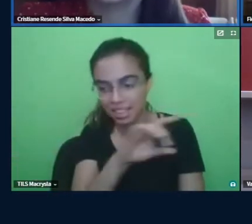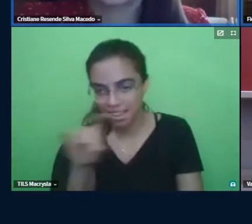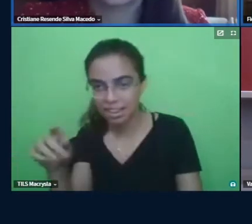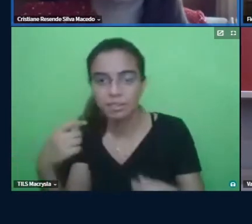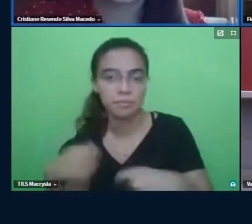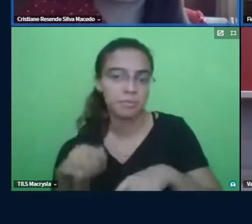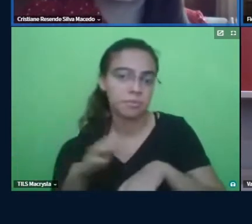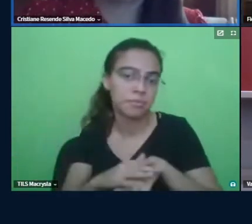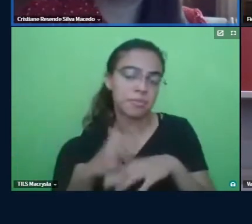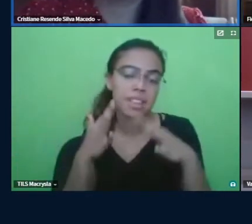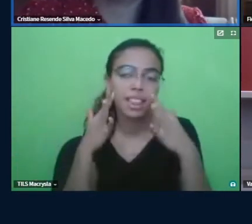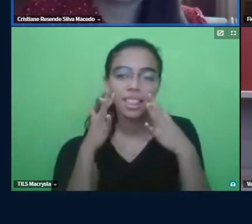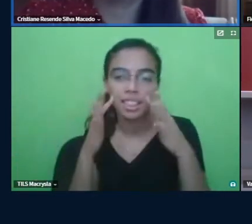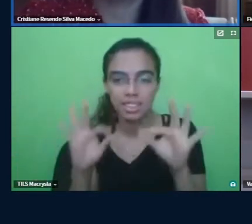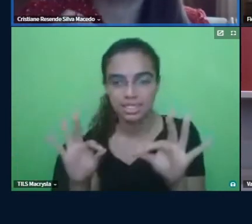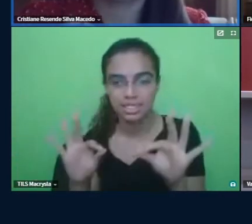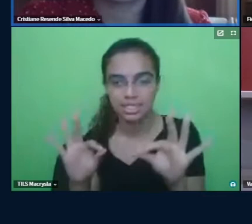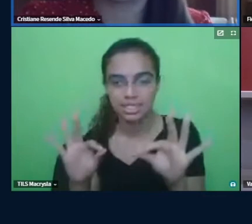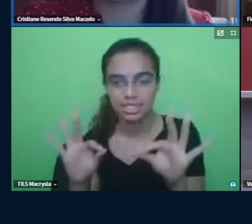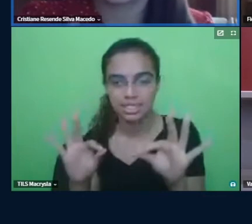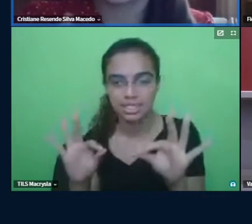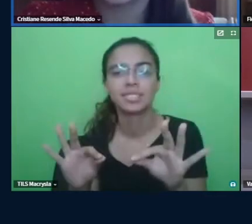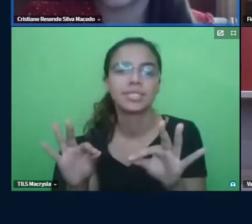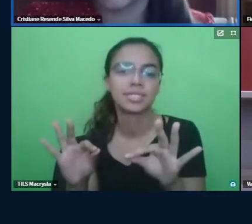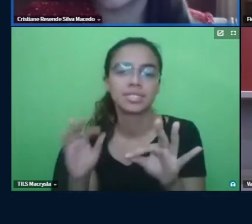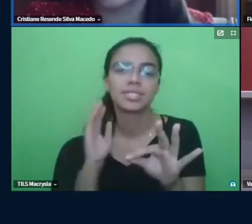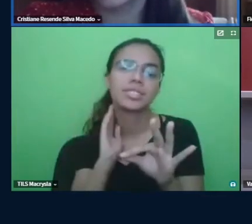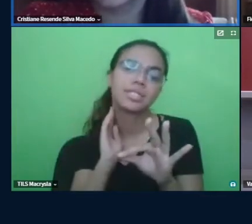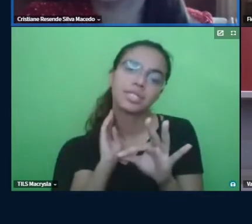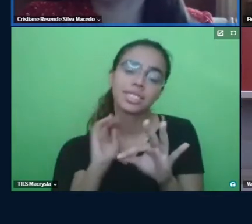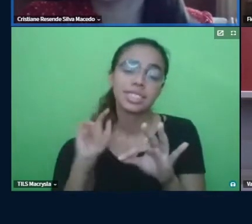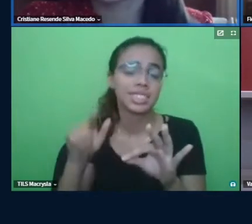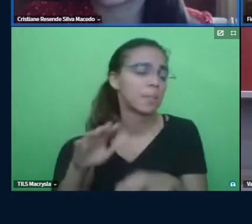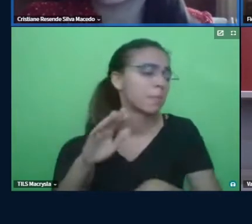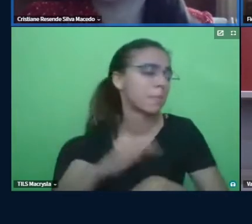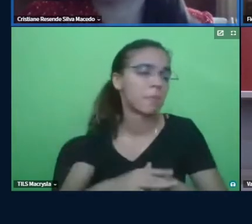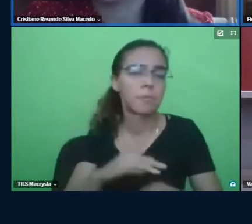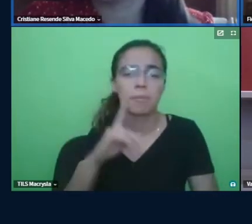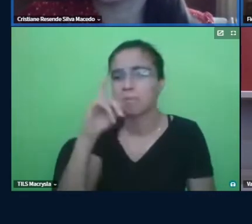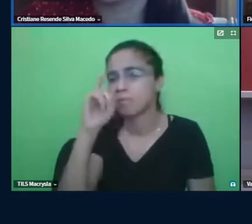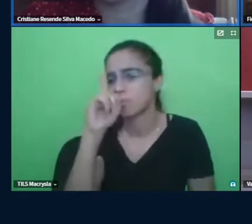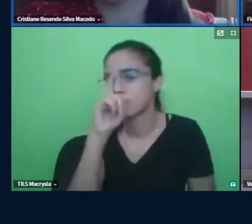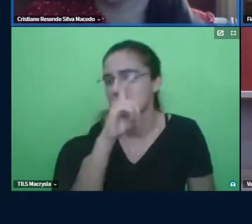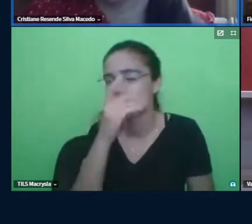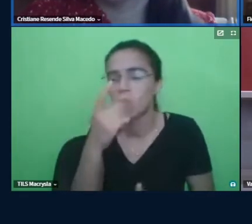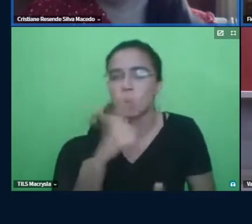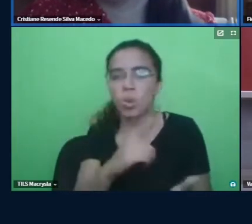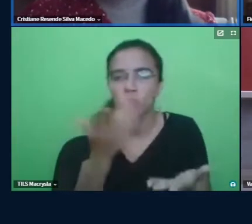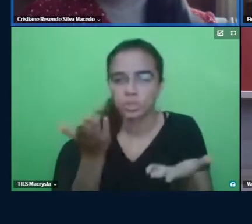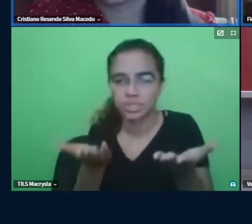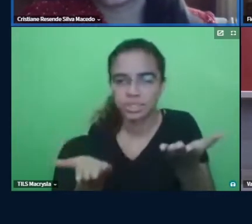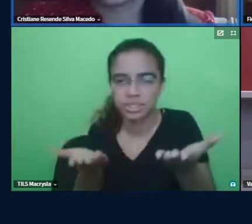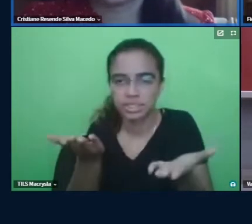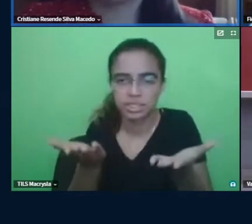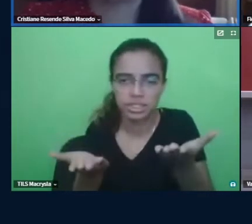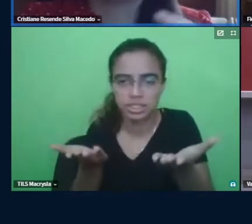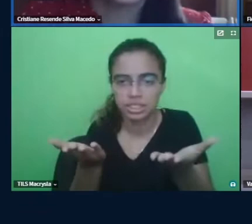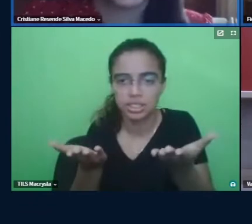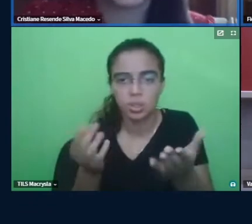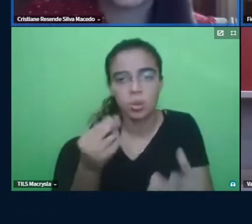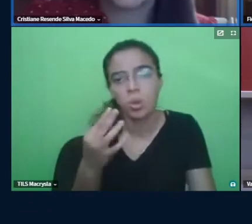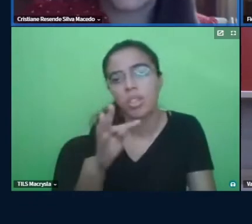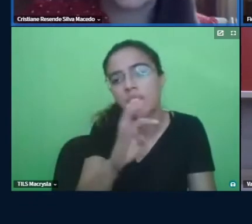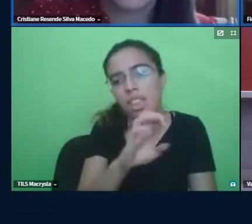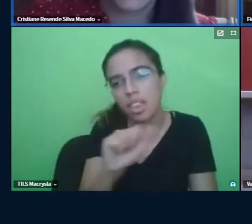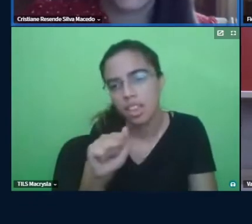nesse é o ponto mais difícil de equilíbrio quando você ou teia ou